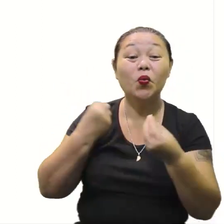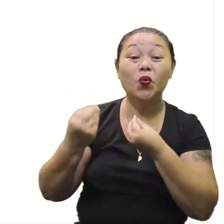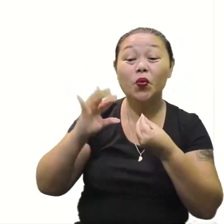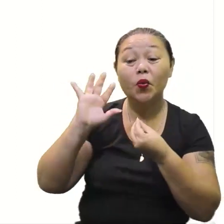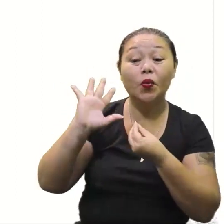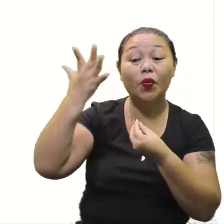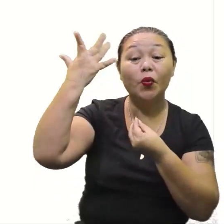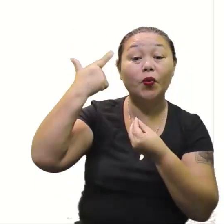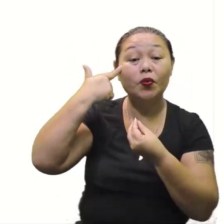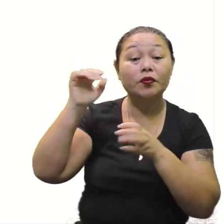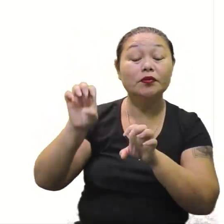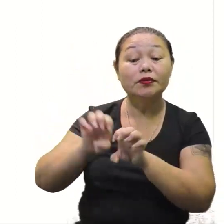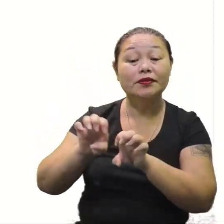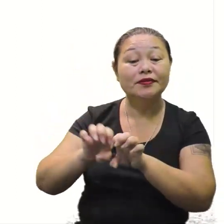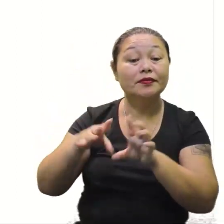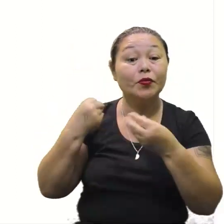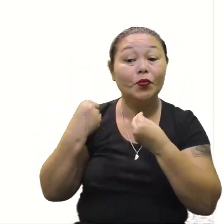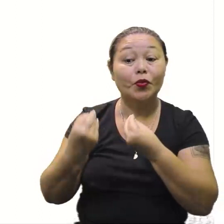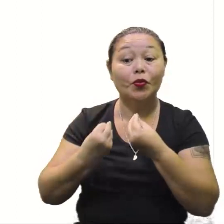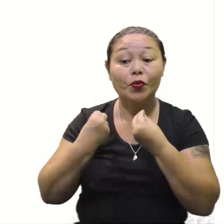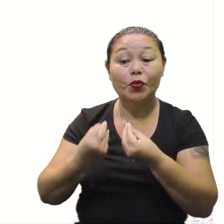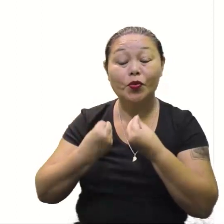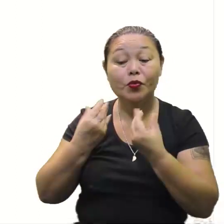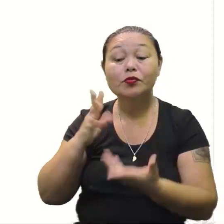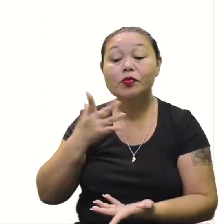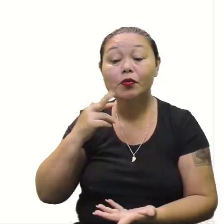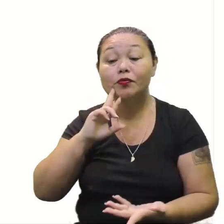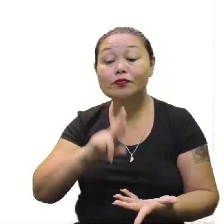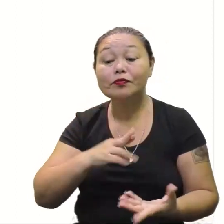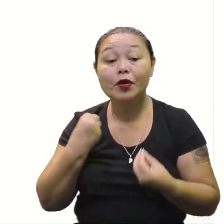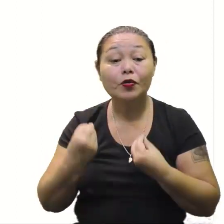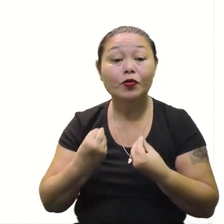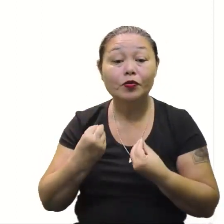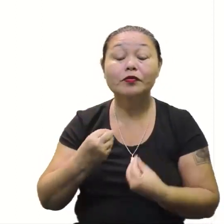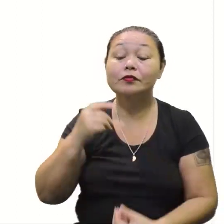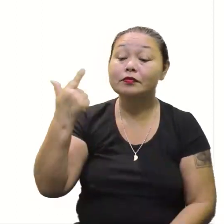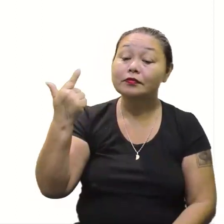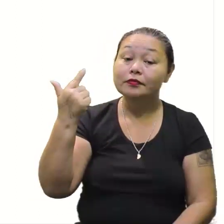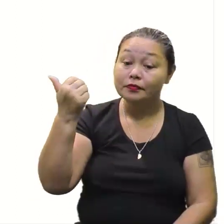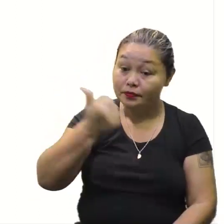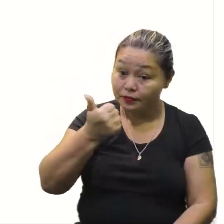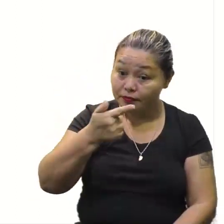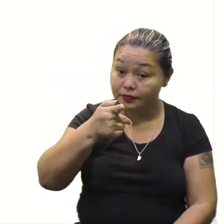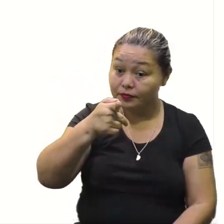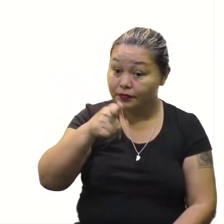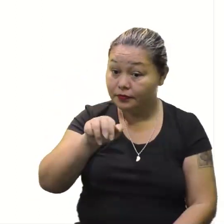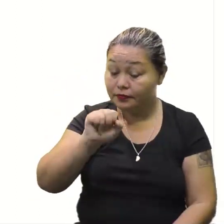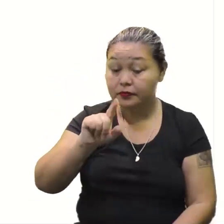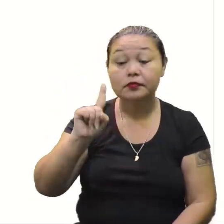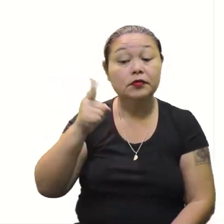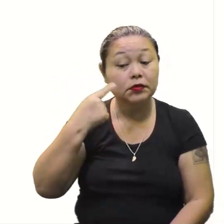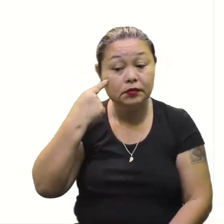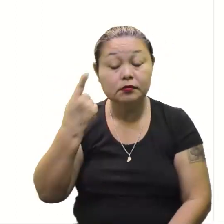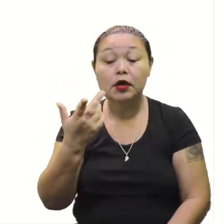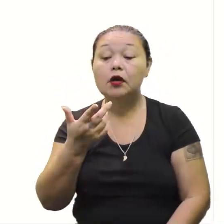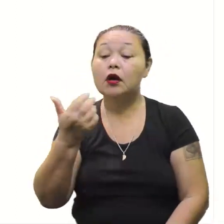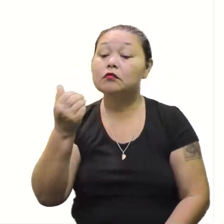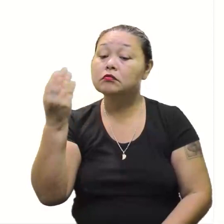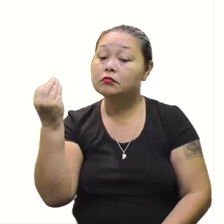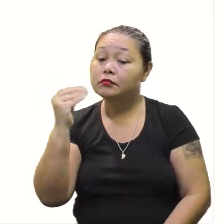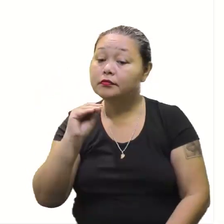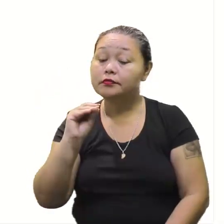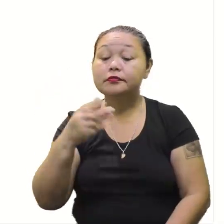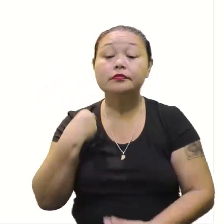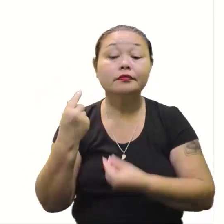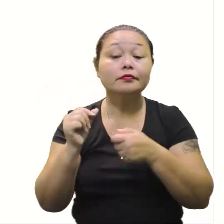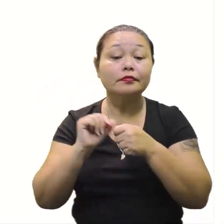isso agora, Jesus? Como que eu vou resolver? A equação do primeiro grau, a gente já viu, né? A gente viu que a equação do primeiro grau,